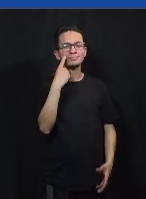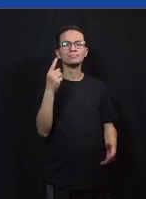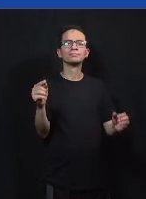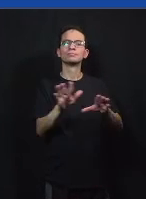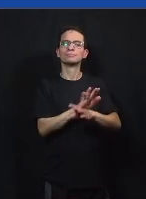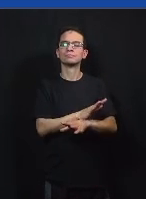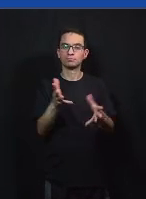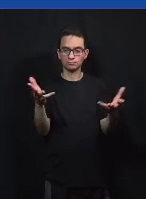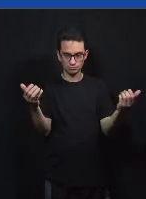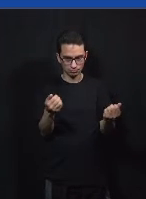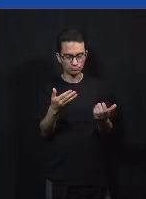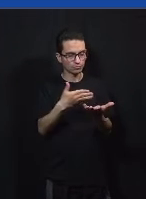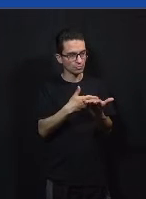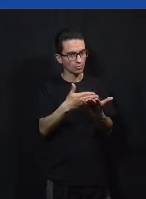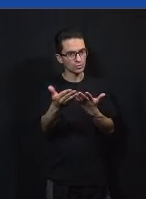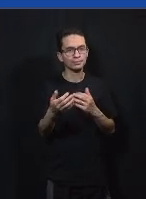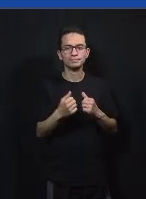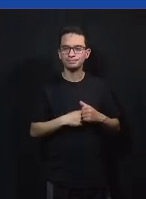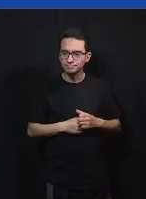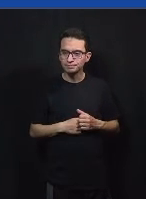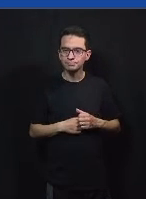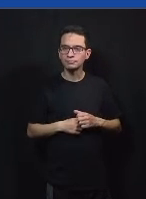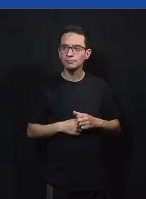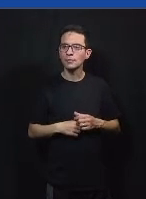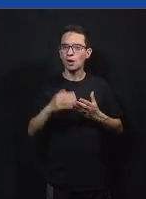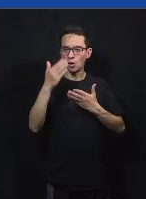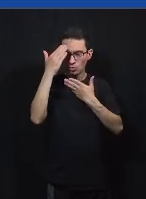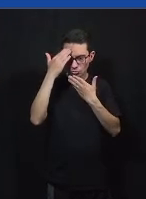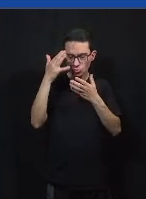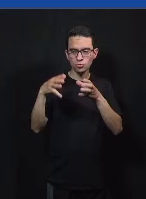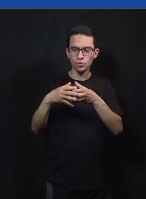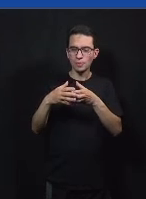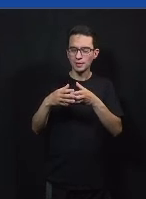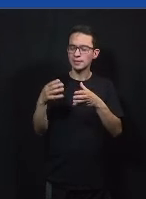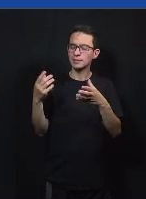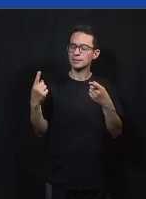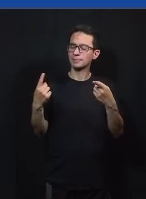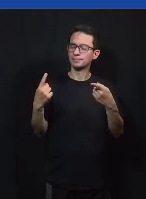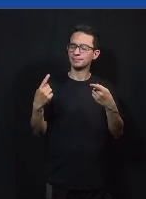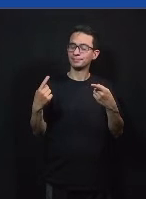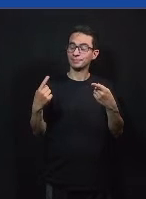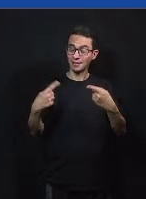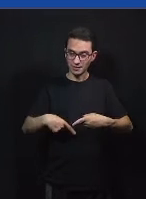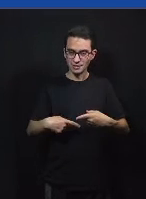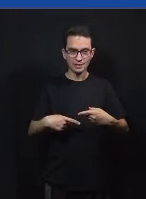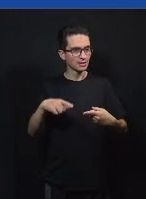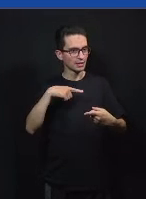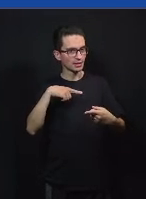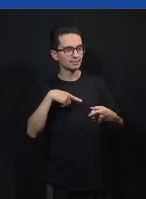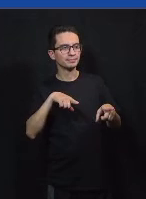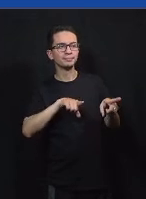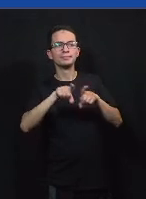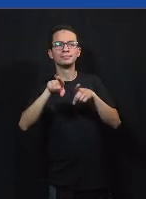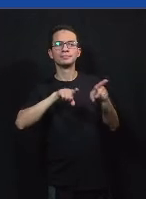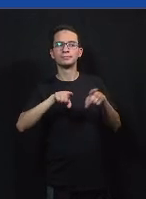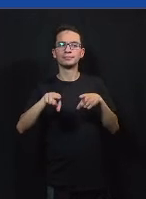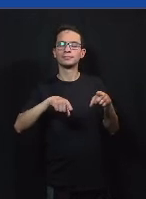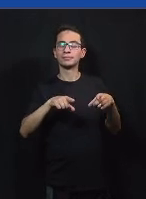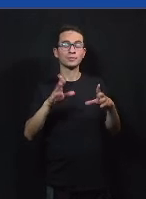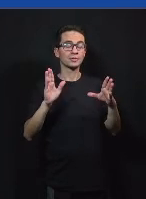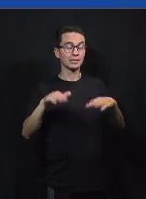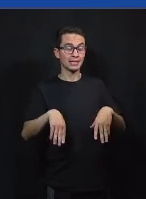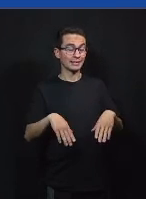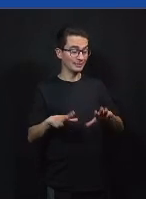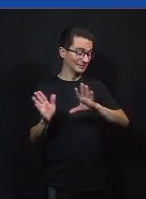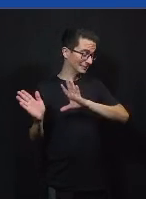agora eu agradeço ao time de defesa pelas colocações e pela oportunidade de debater essa moção então eu vou